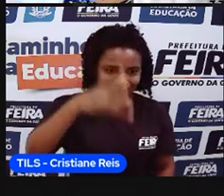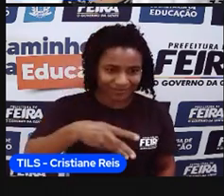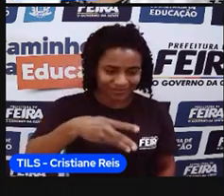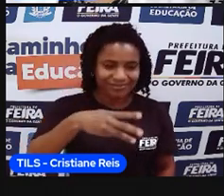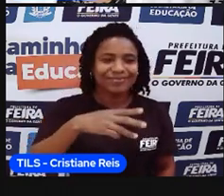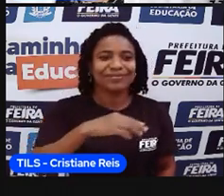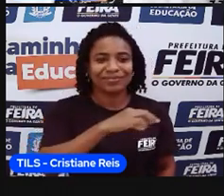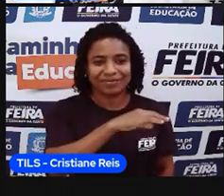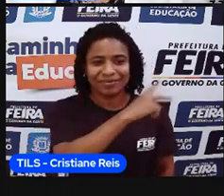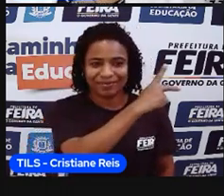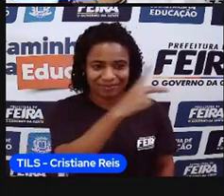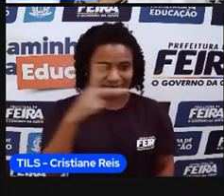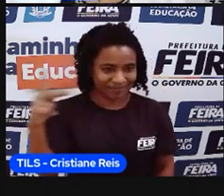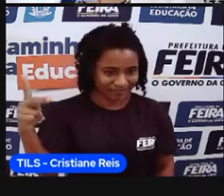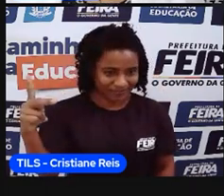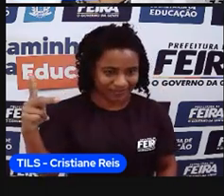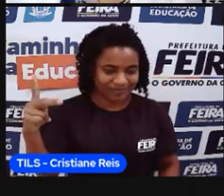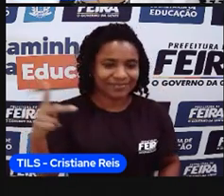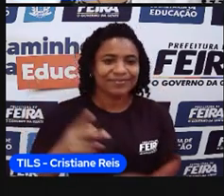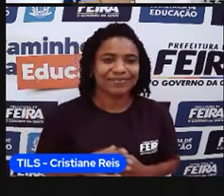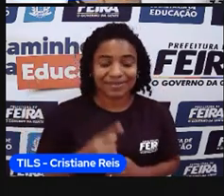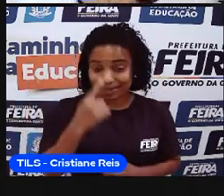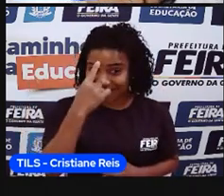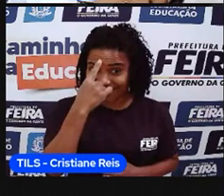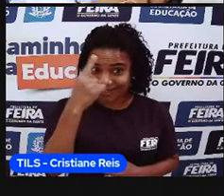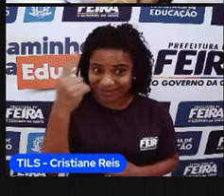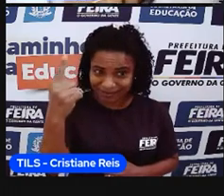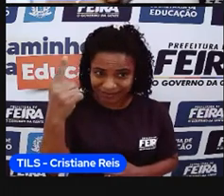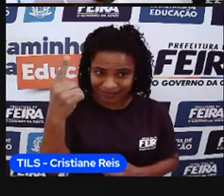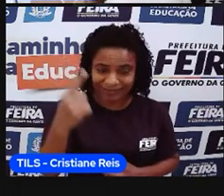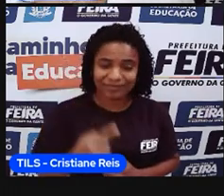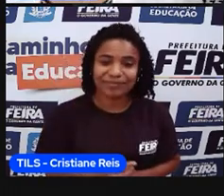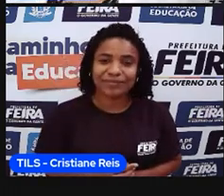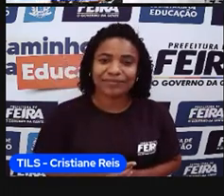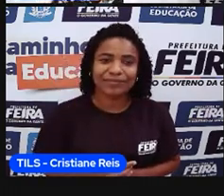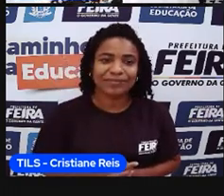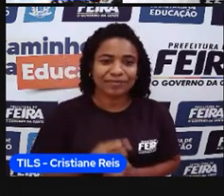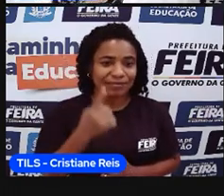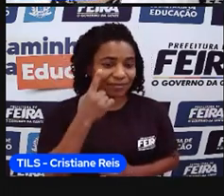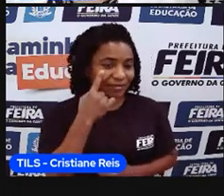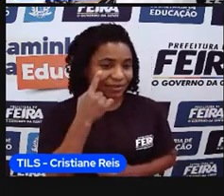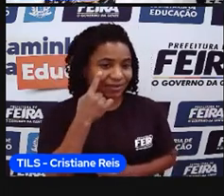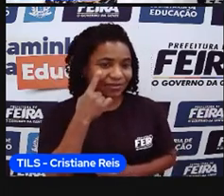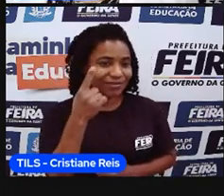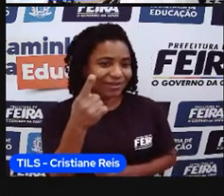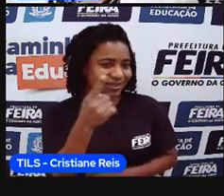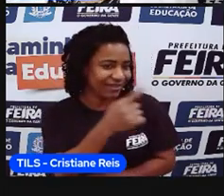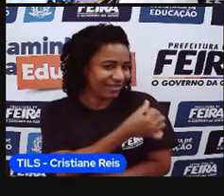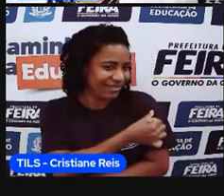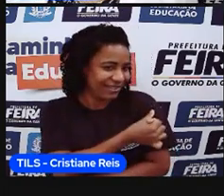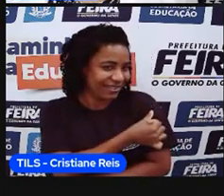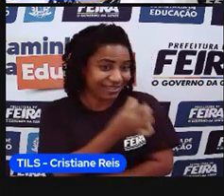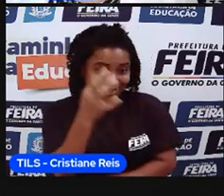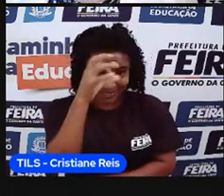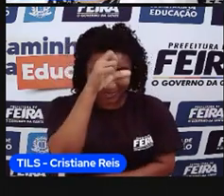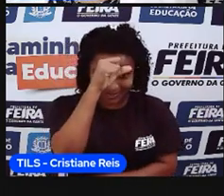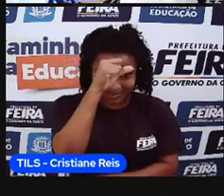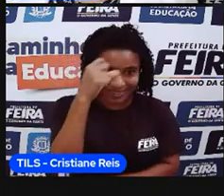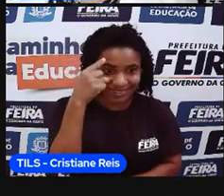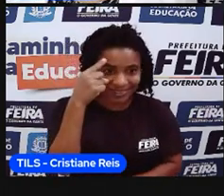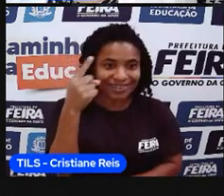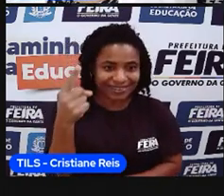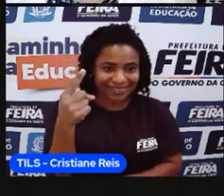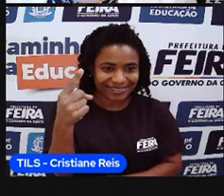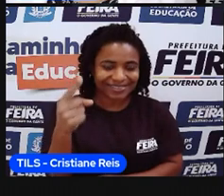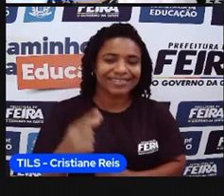que são os meridianos. Bom, só para relembrar essa aulinha aí que nós já tivemos lá no sexto ano. Então, como eu falei para vocês, os